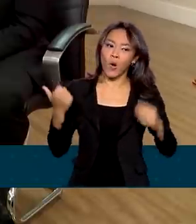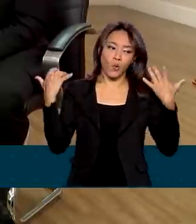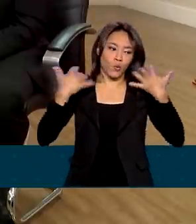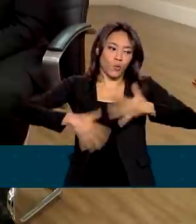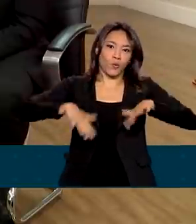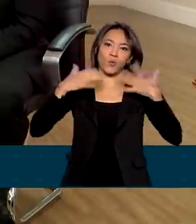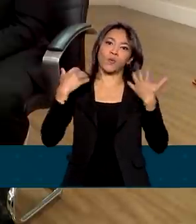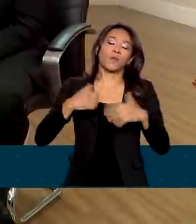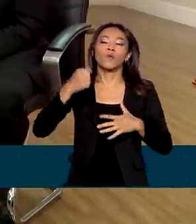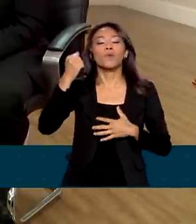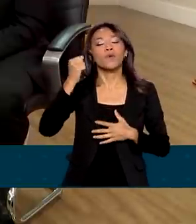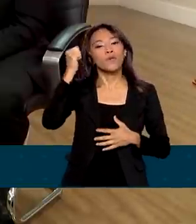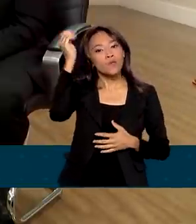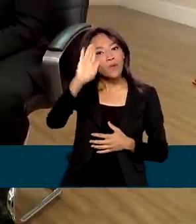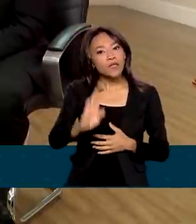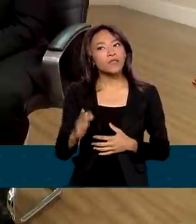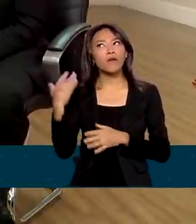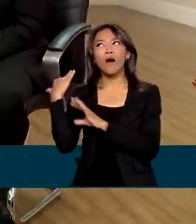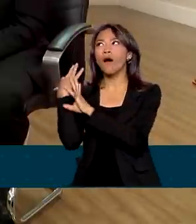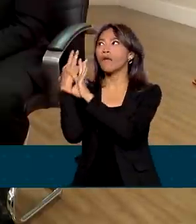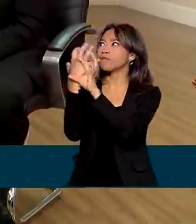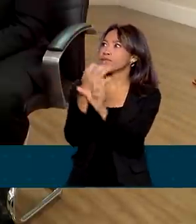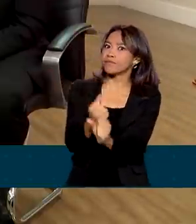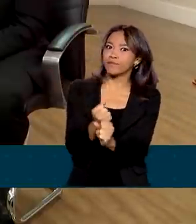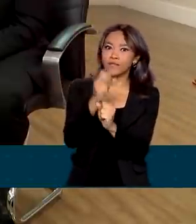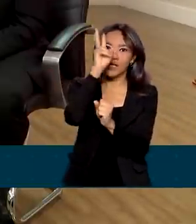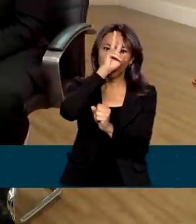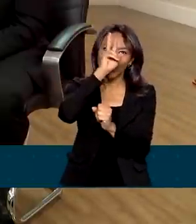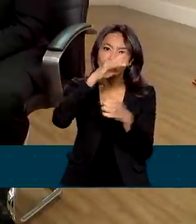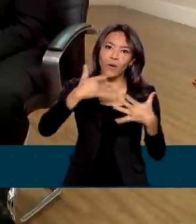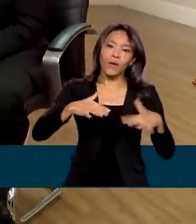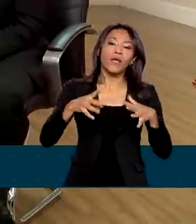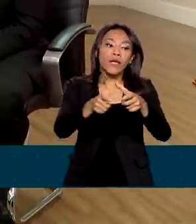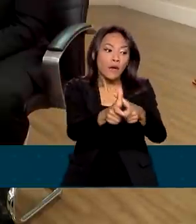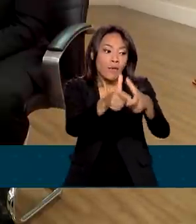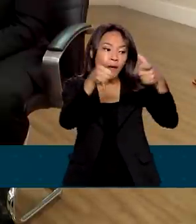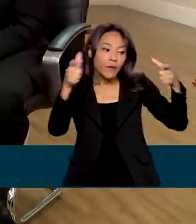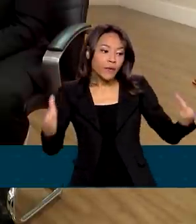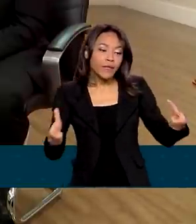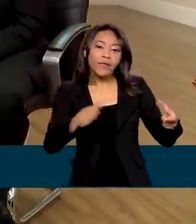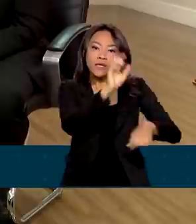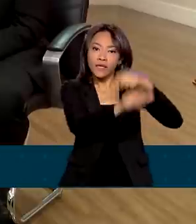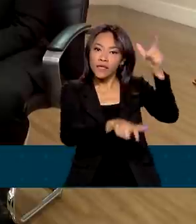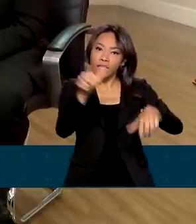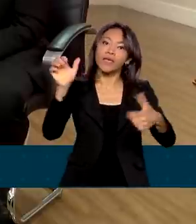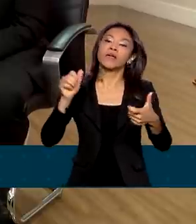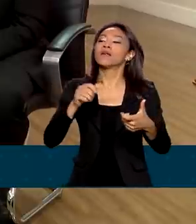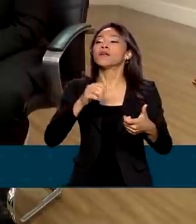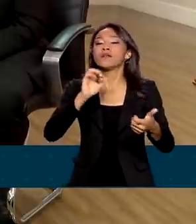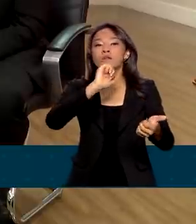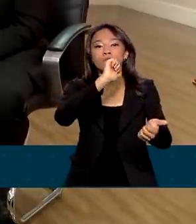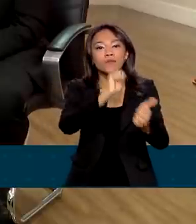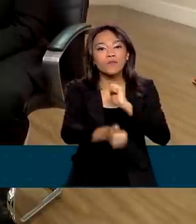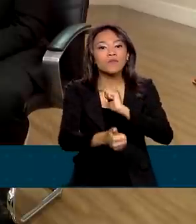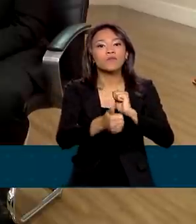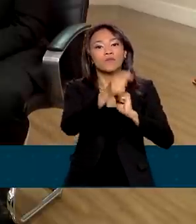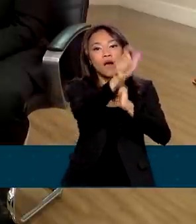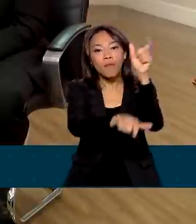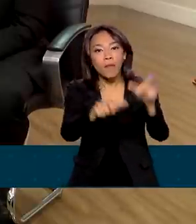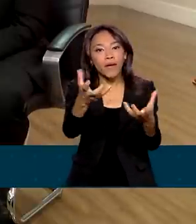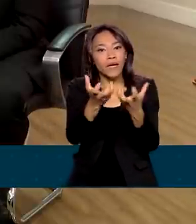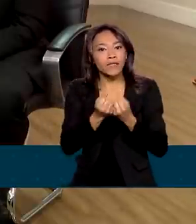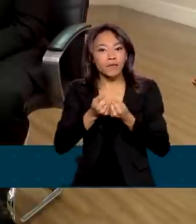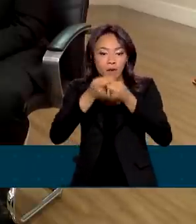do Brasil, historicamente. E a maior parte dos atletas, quase a totalidade dos atletas que receberam